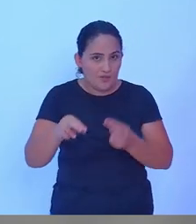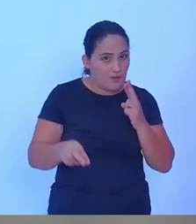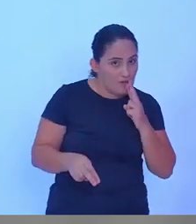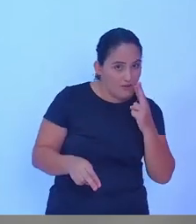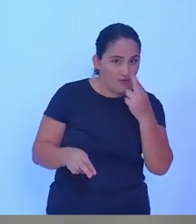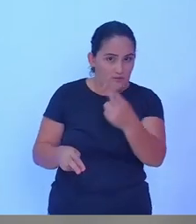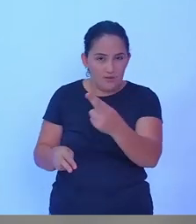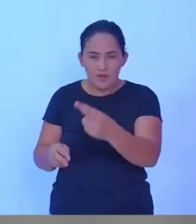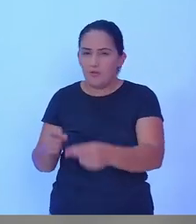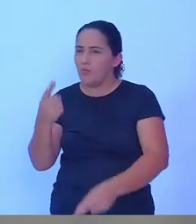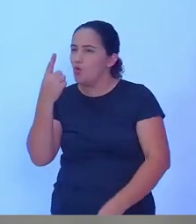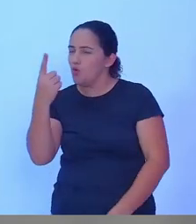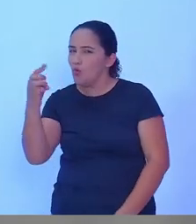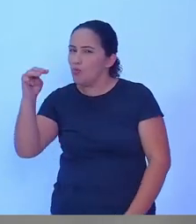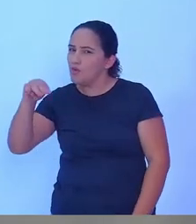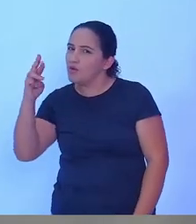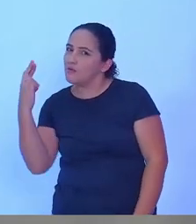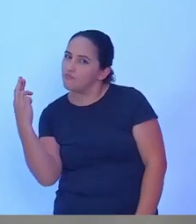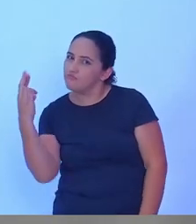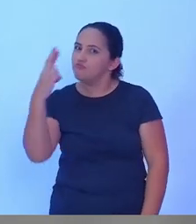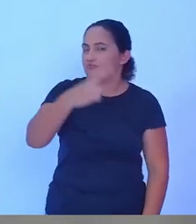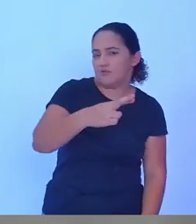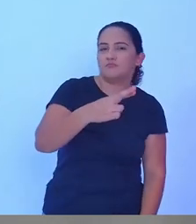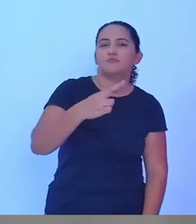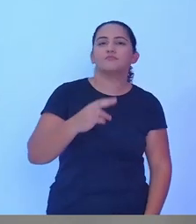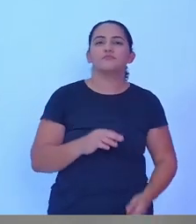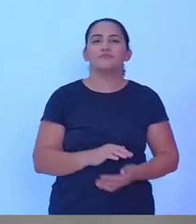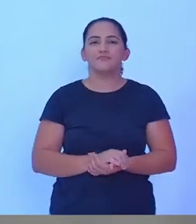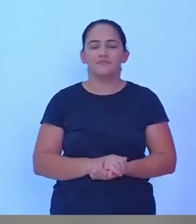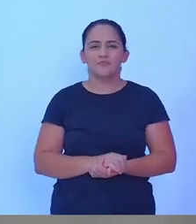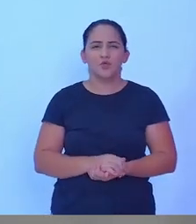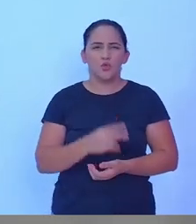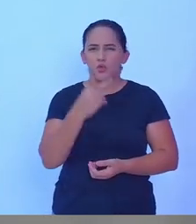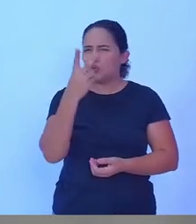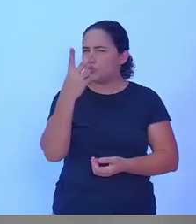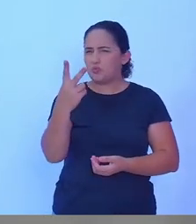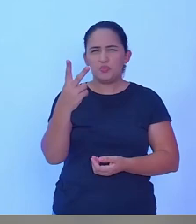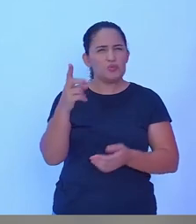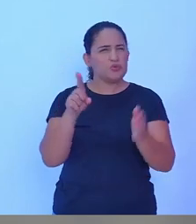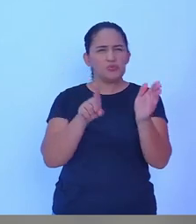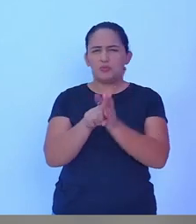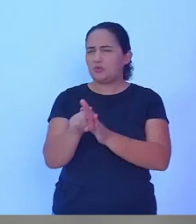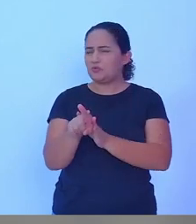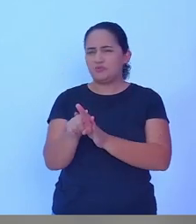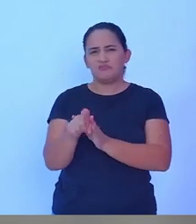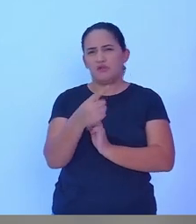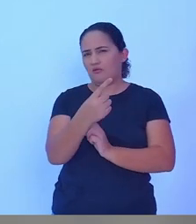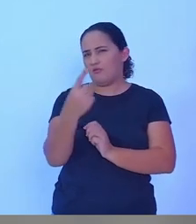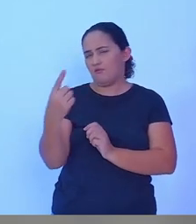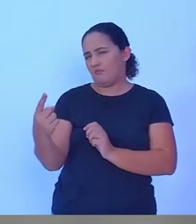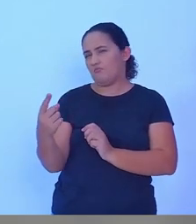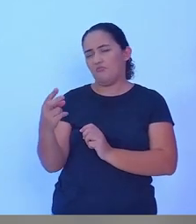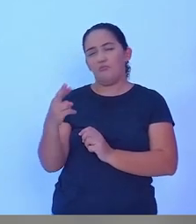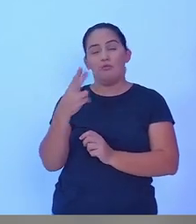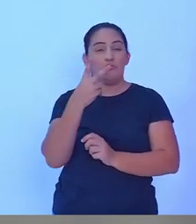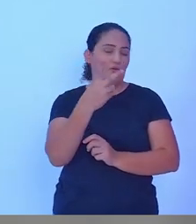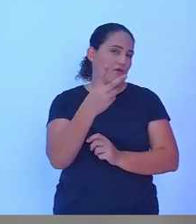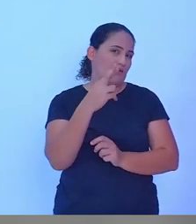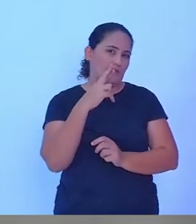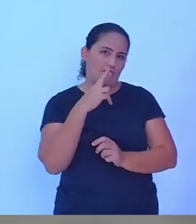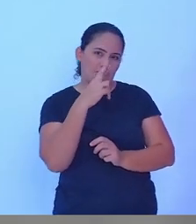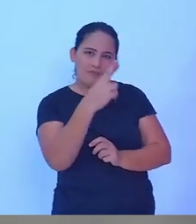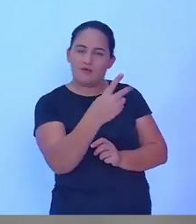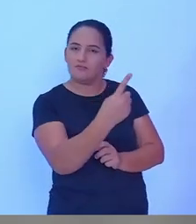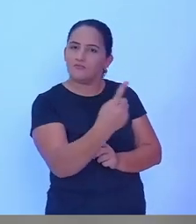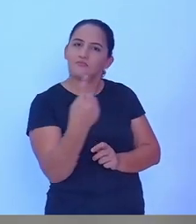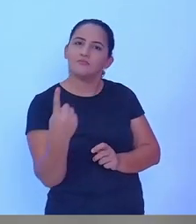de tréplica. Depois também, isso são duas perguntas para cada um, duas respostas para cada um. Esse debate,